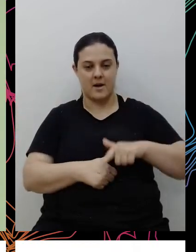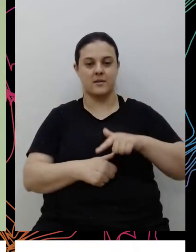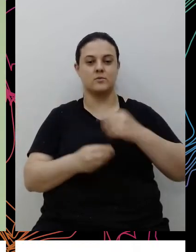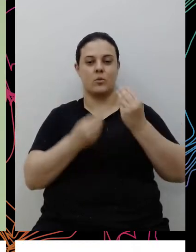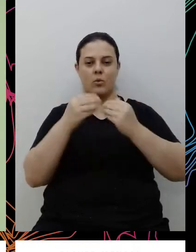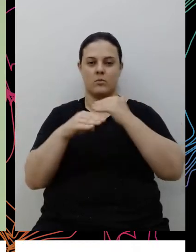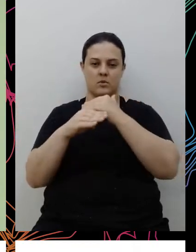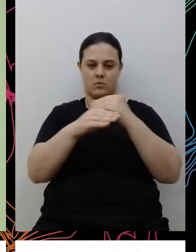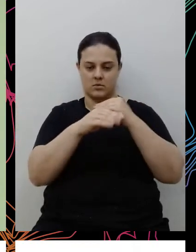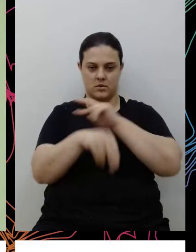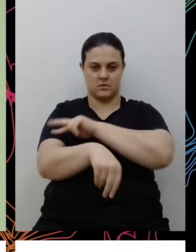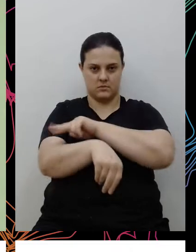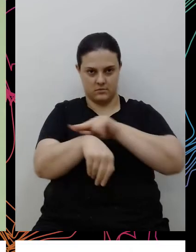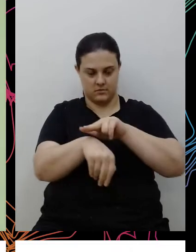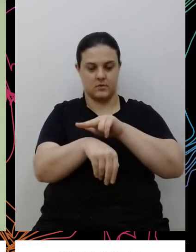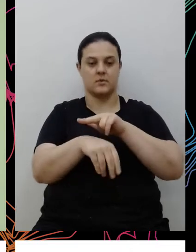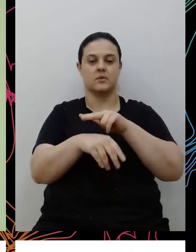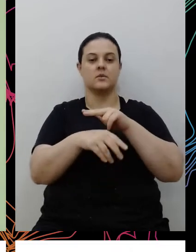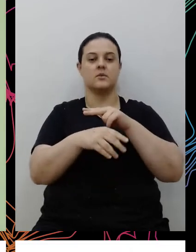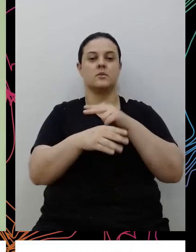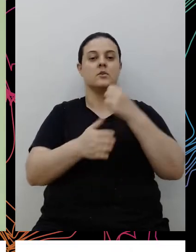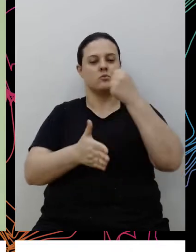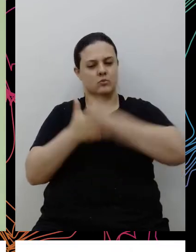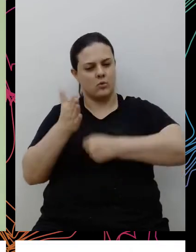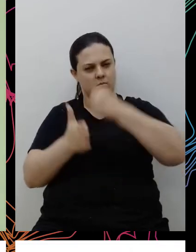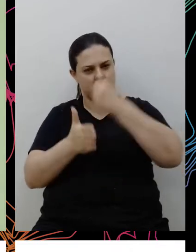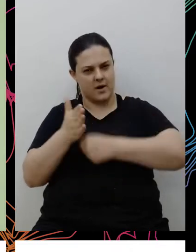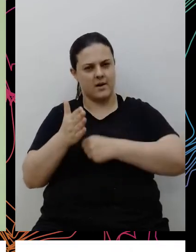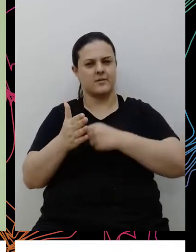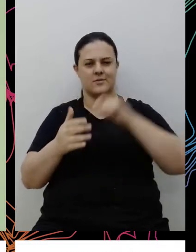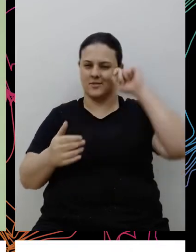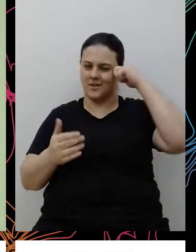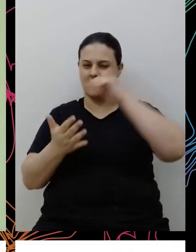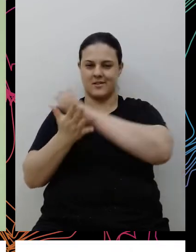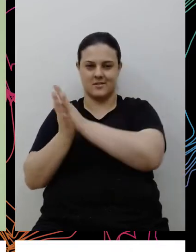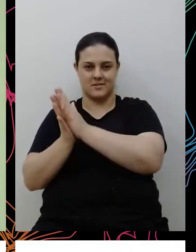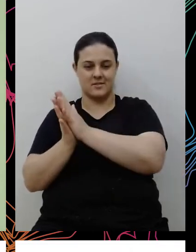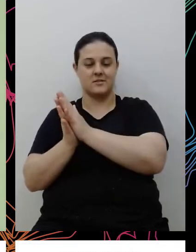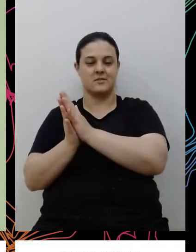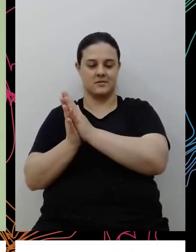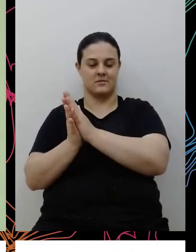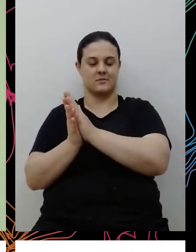racial, pelo combate ao racismo em sermos antirracistas, né.